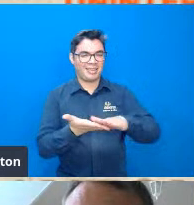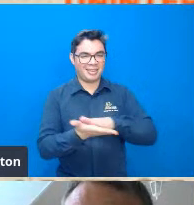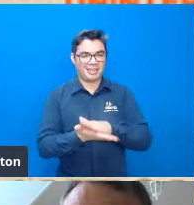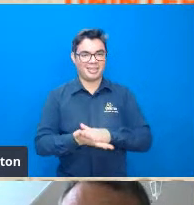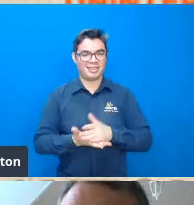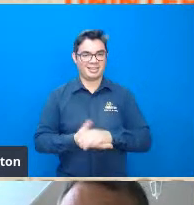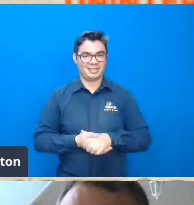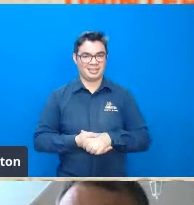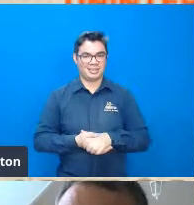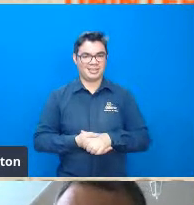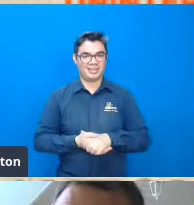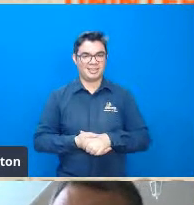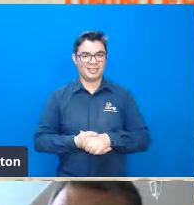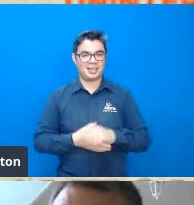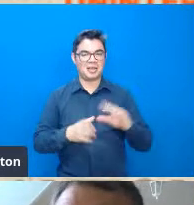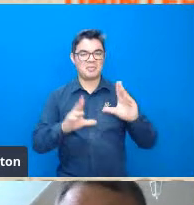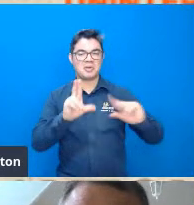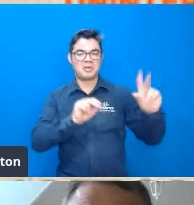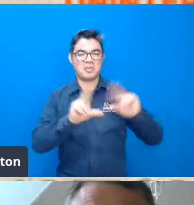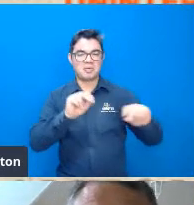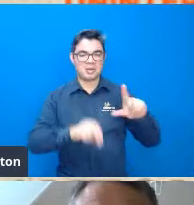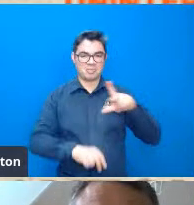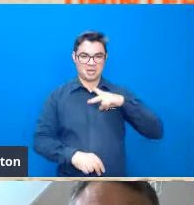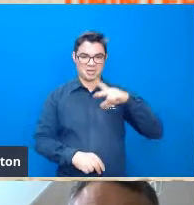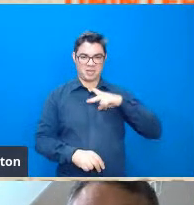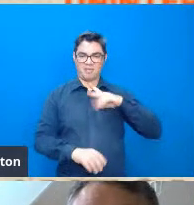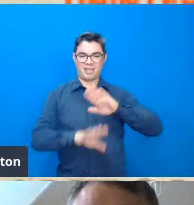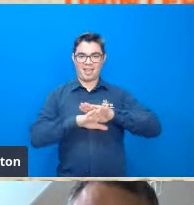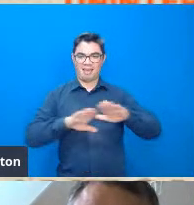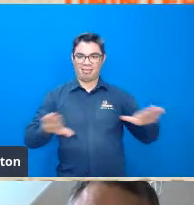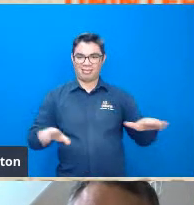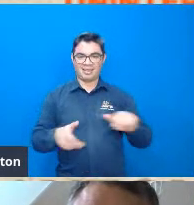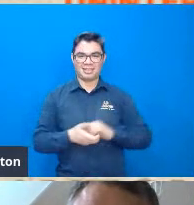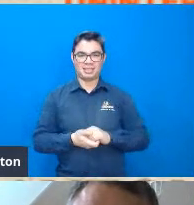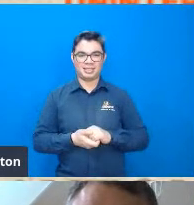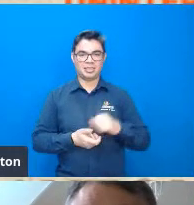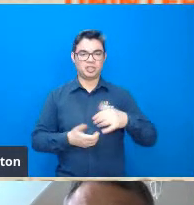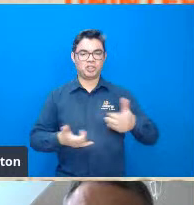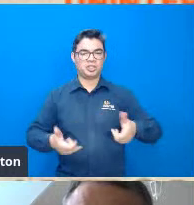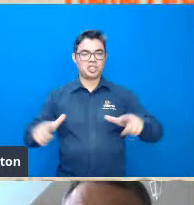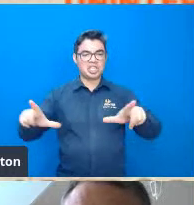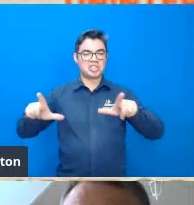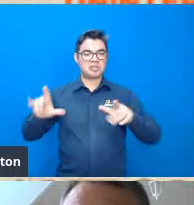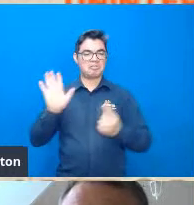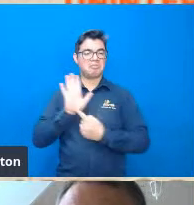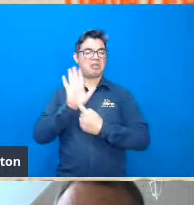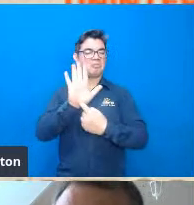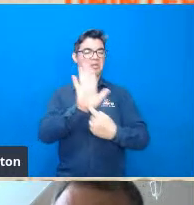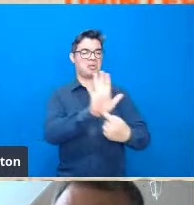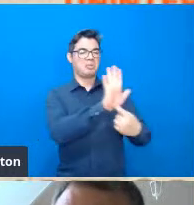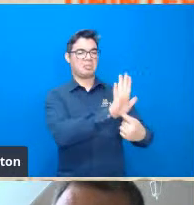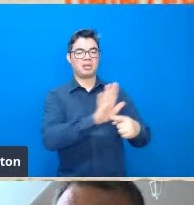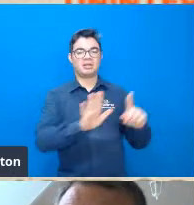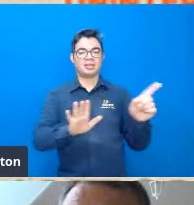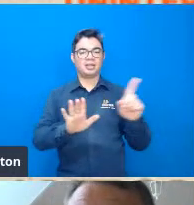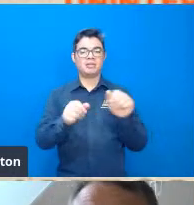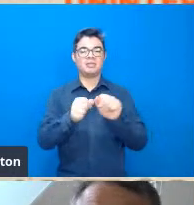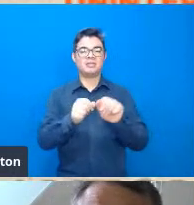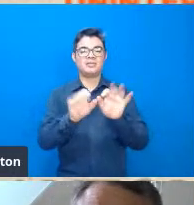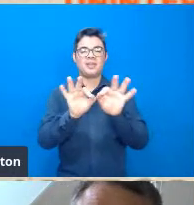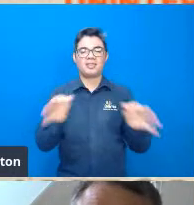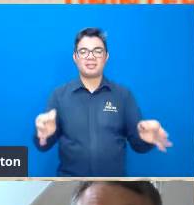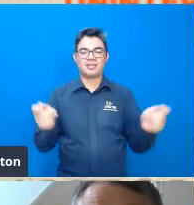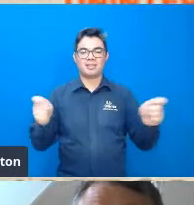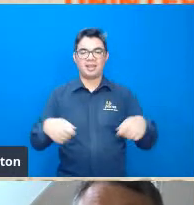levava adiante coereles pessoais não ostentava seus títulos simplesmente fazia e